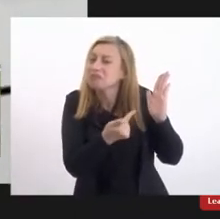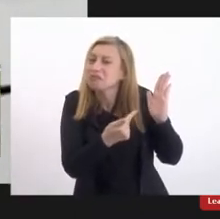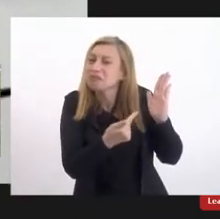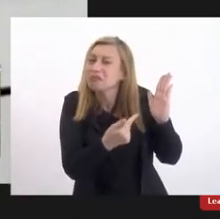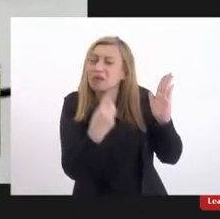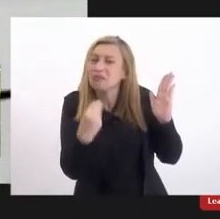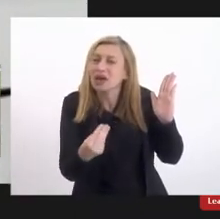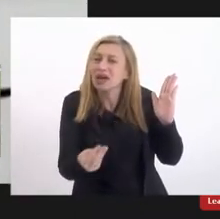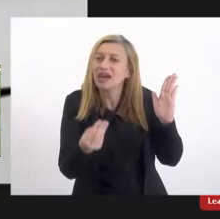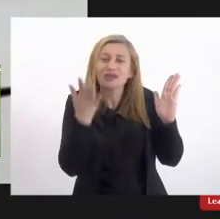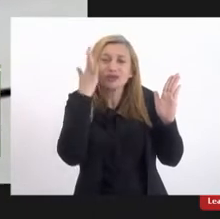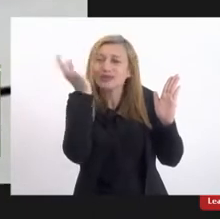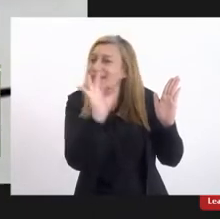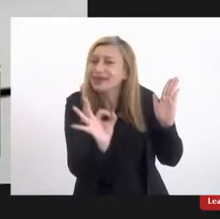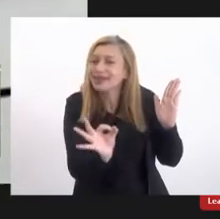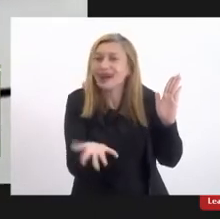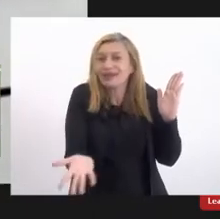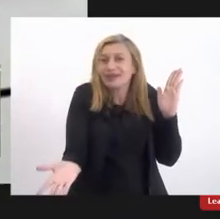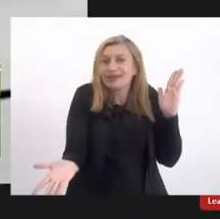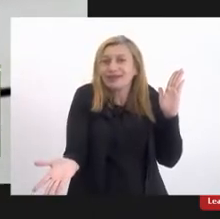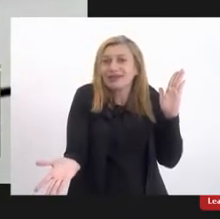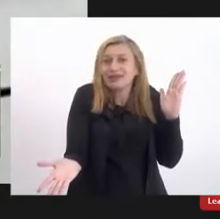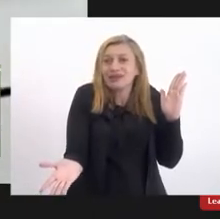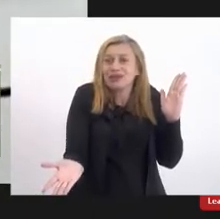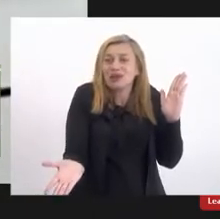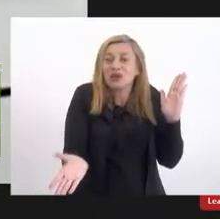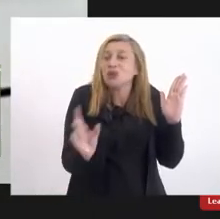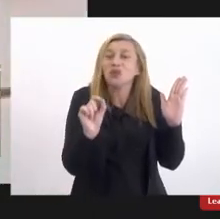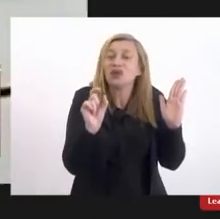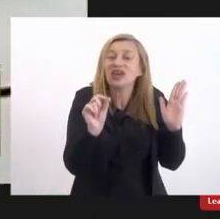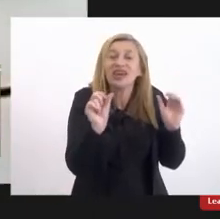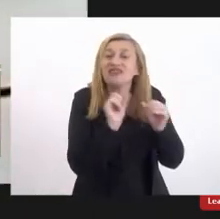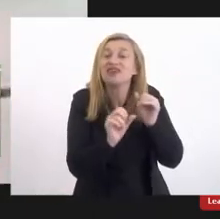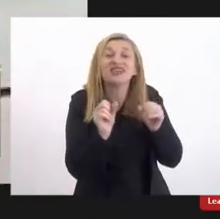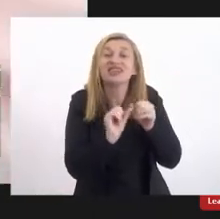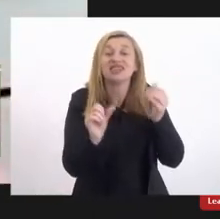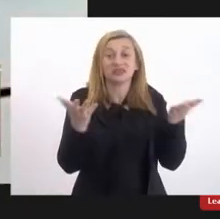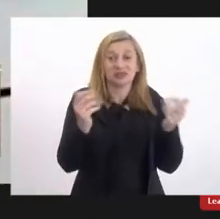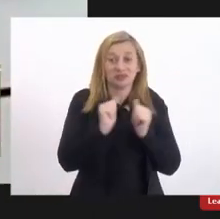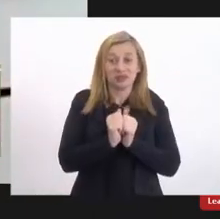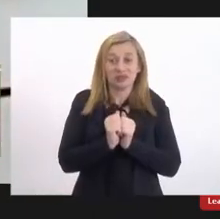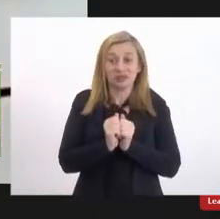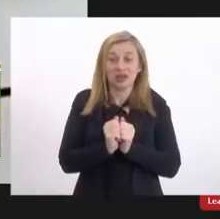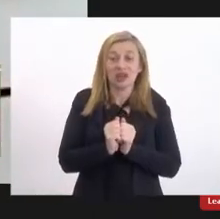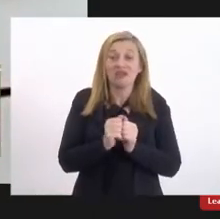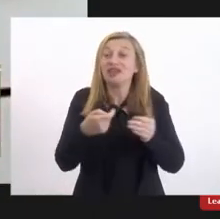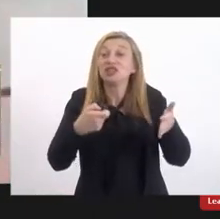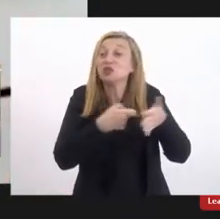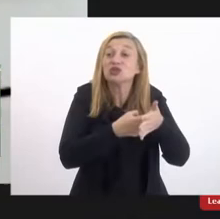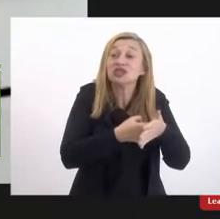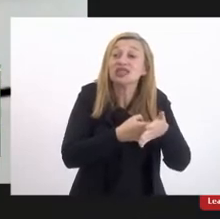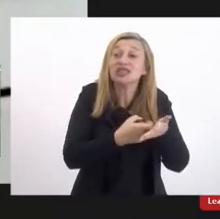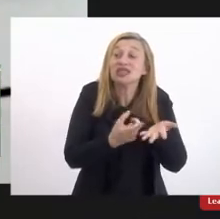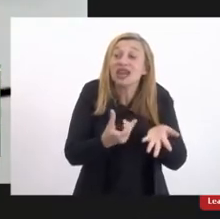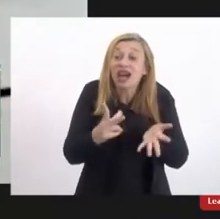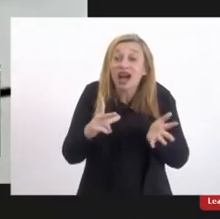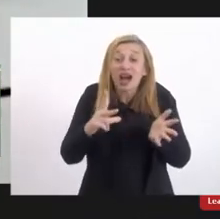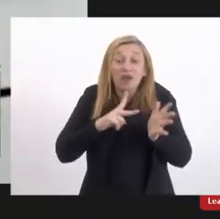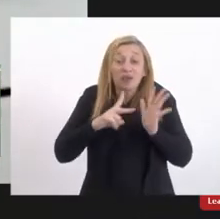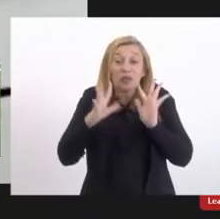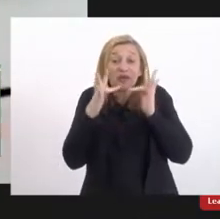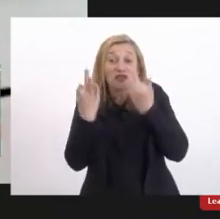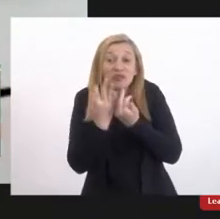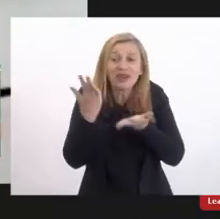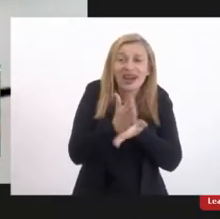ela não tem noção o que que ela tá fazendo o que que ela denuncia a própria família às vezes